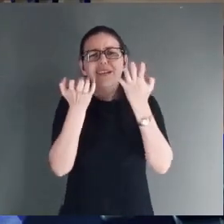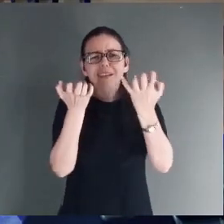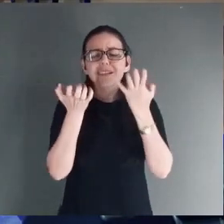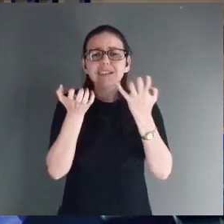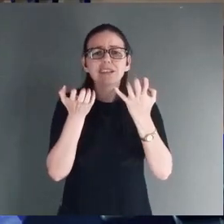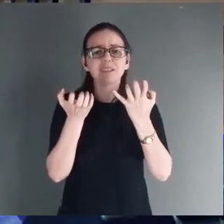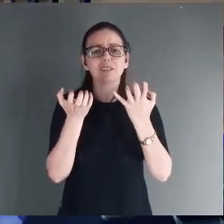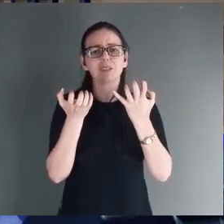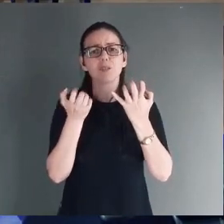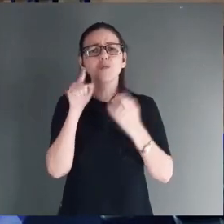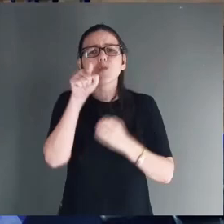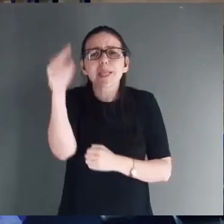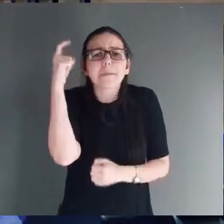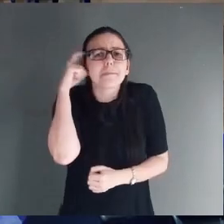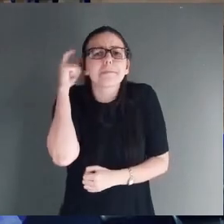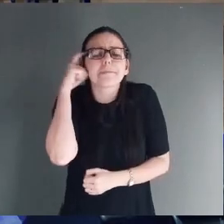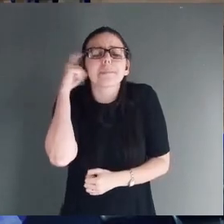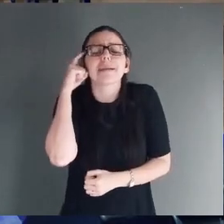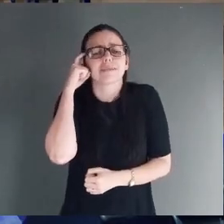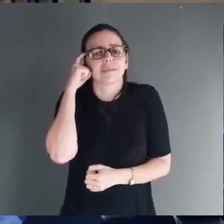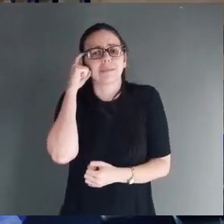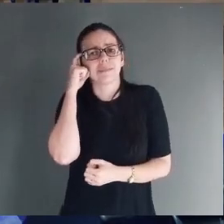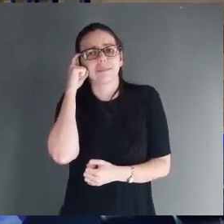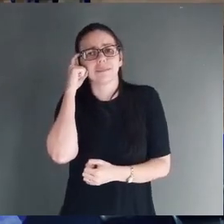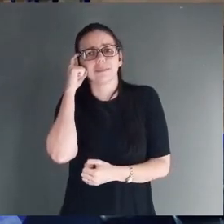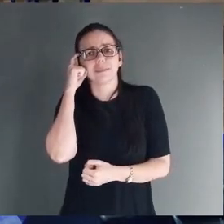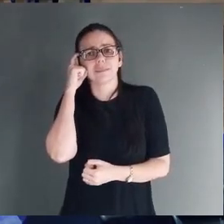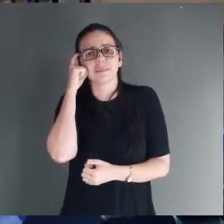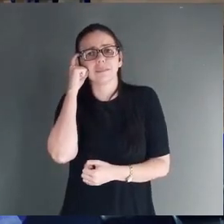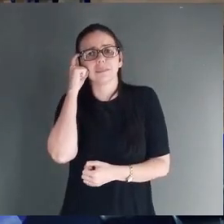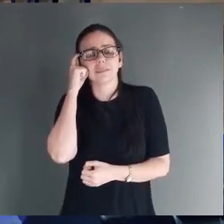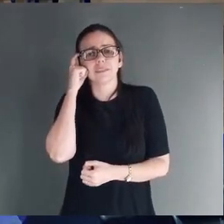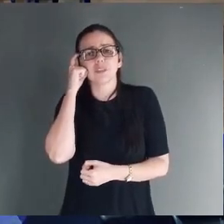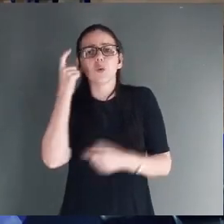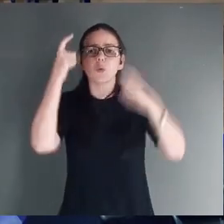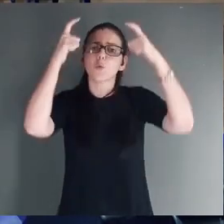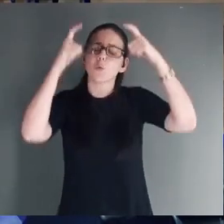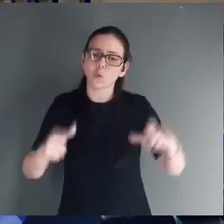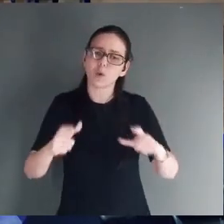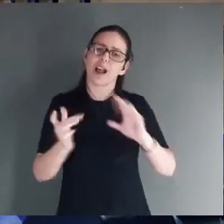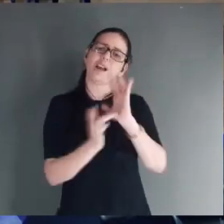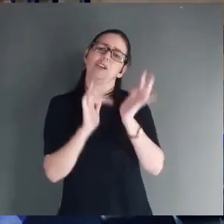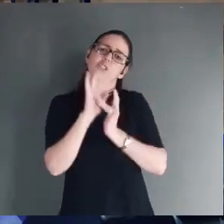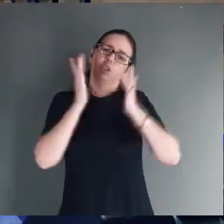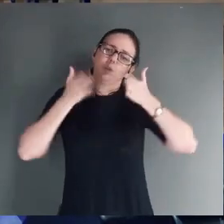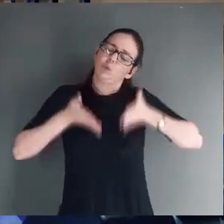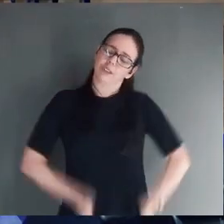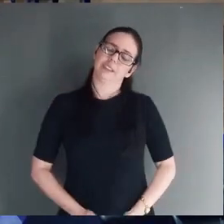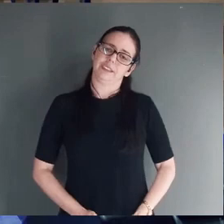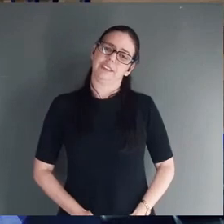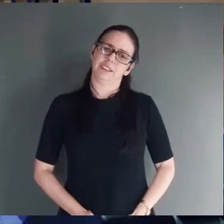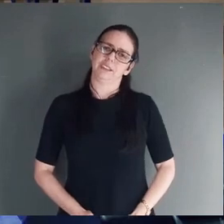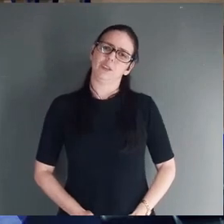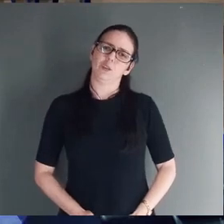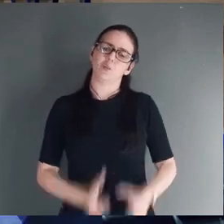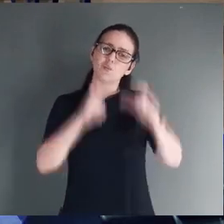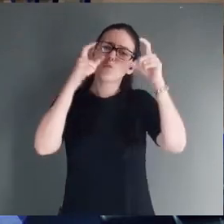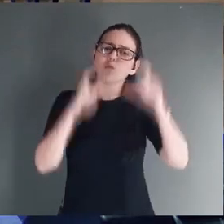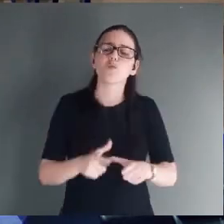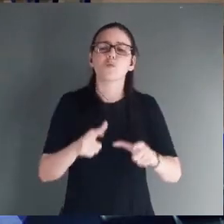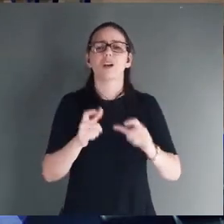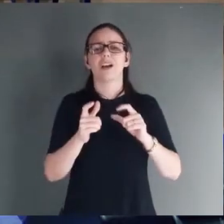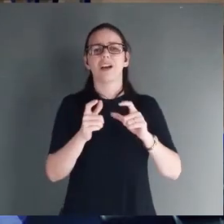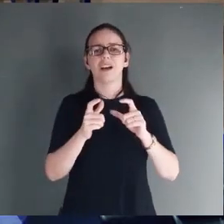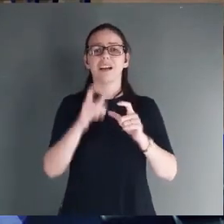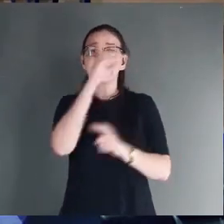pense comigo, rapidamente, sobre o local aonde esse bebê nasceu. O local